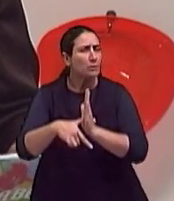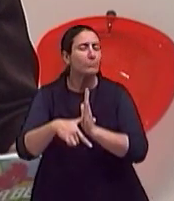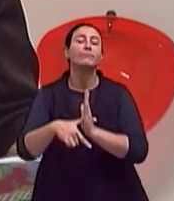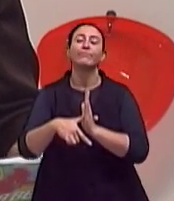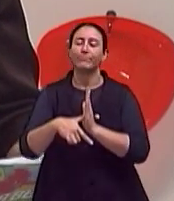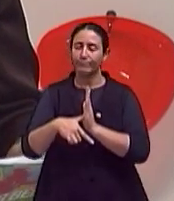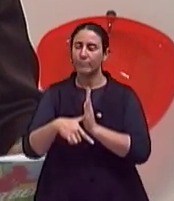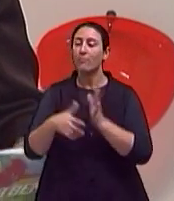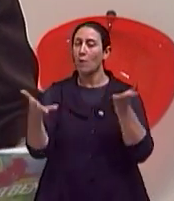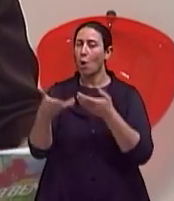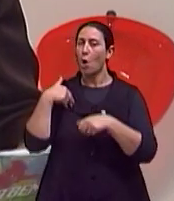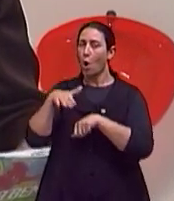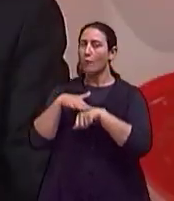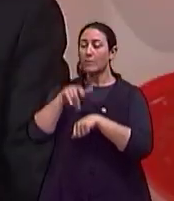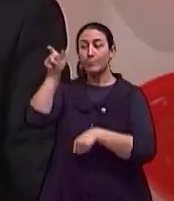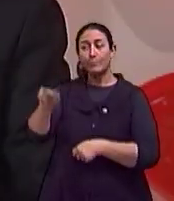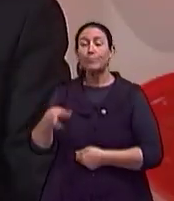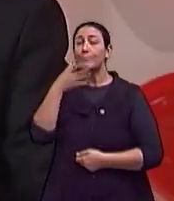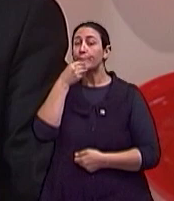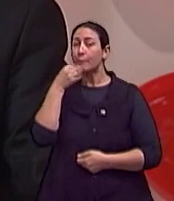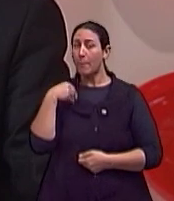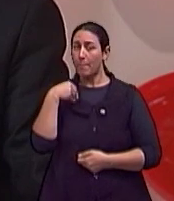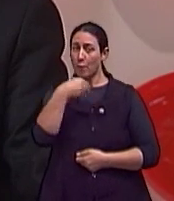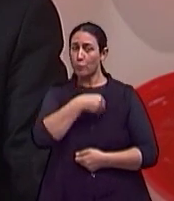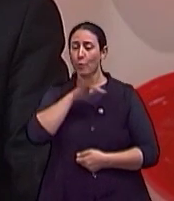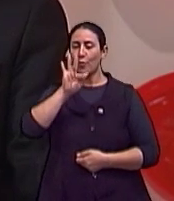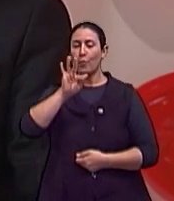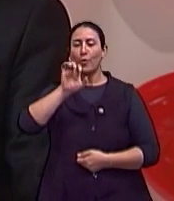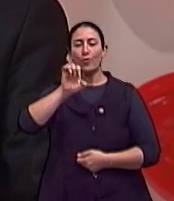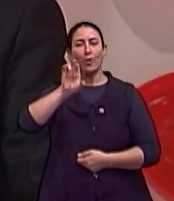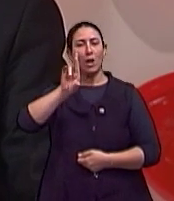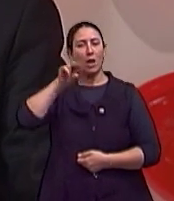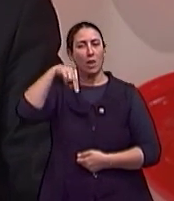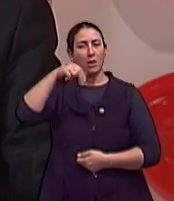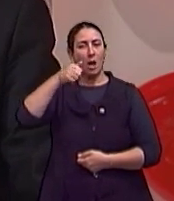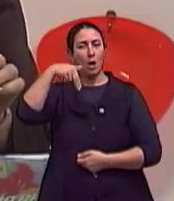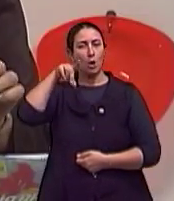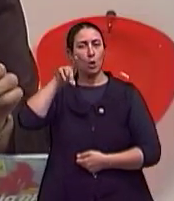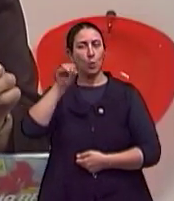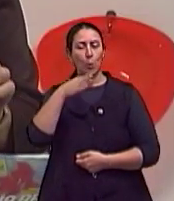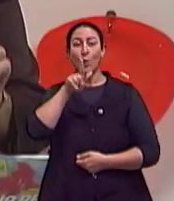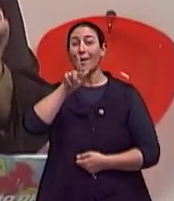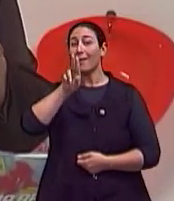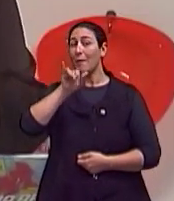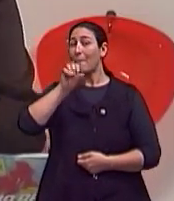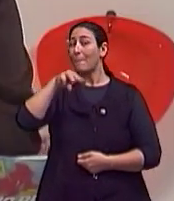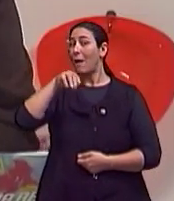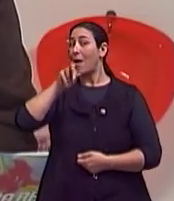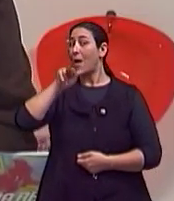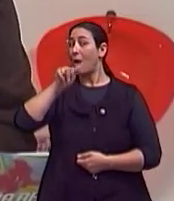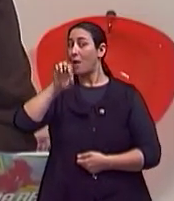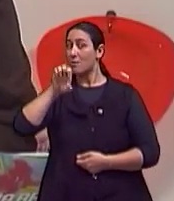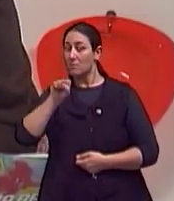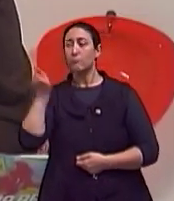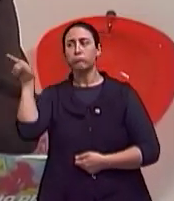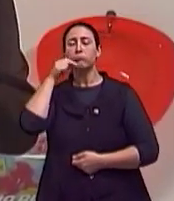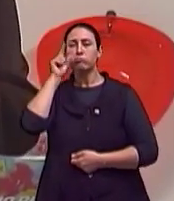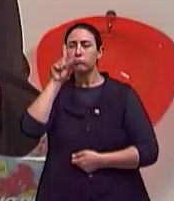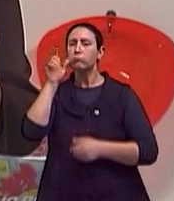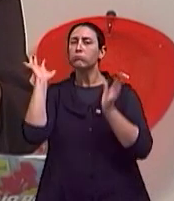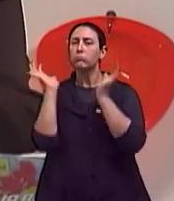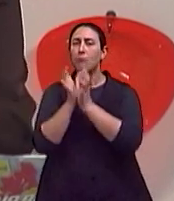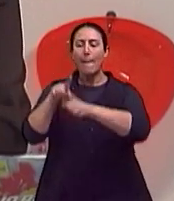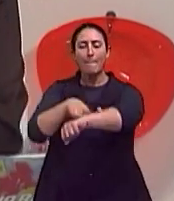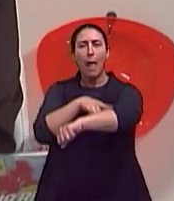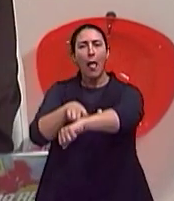eu converso a partir de agora com o médico dermatologista Fernando Guimarães. Mas antes, como o inverno está chegando, o